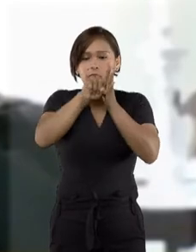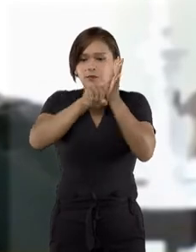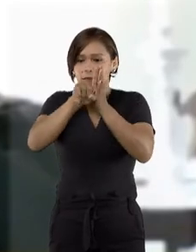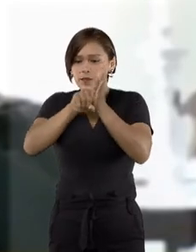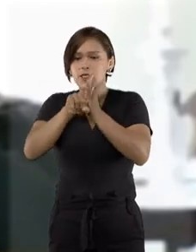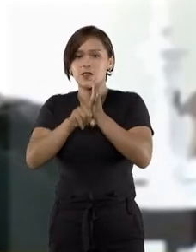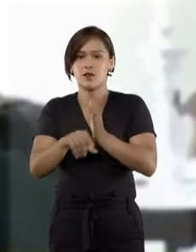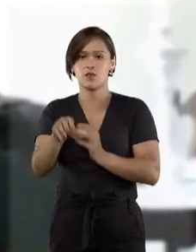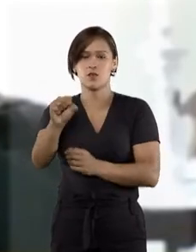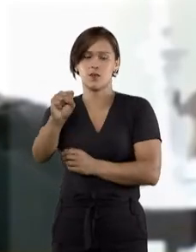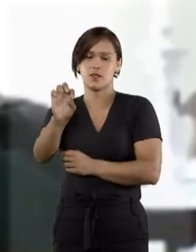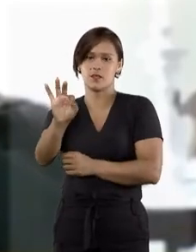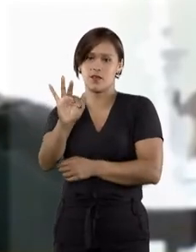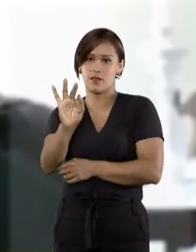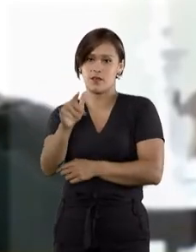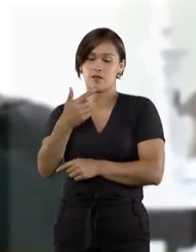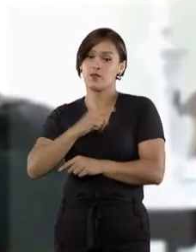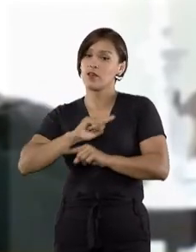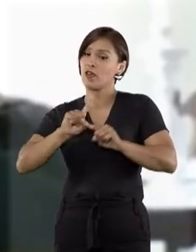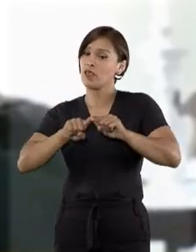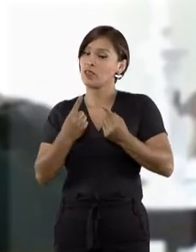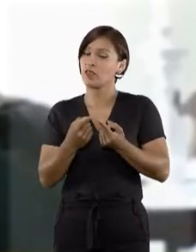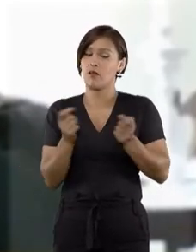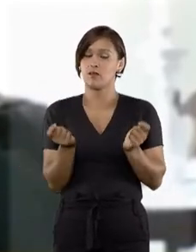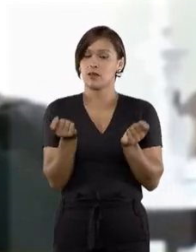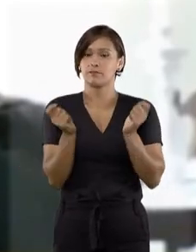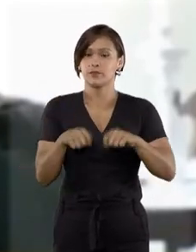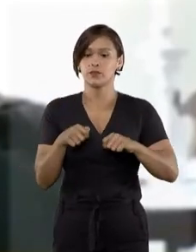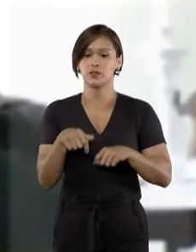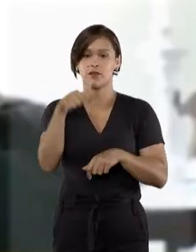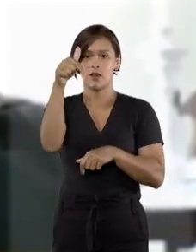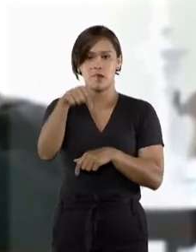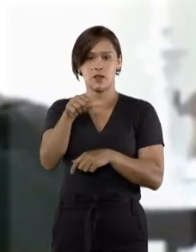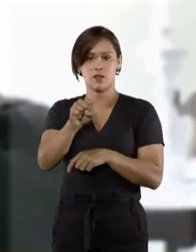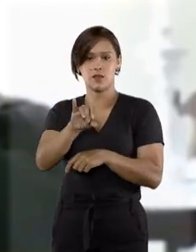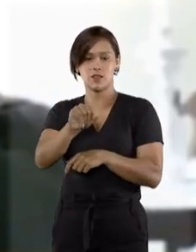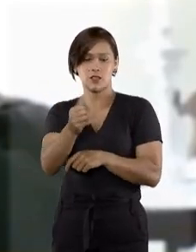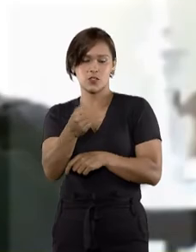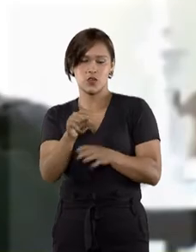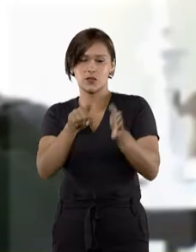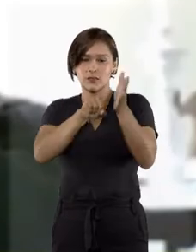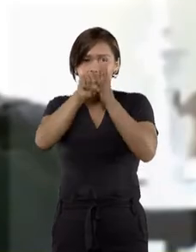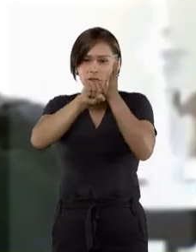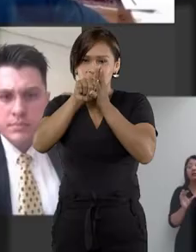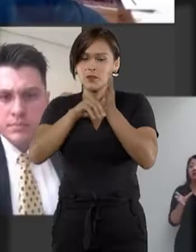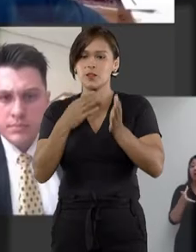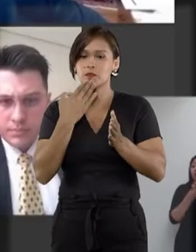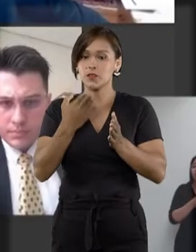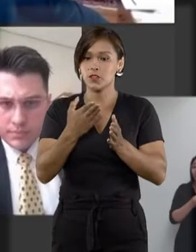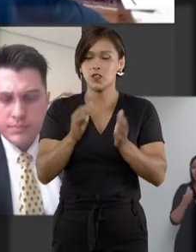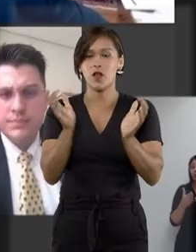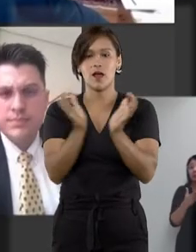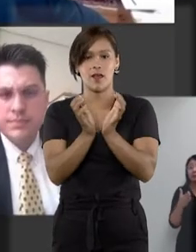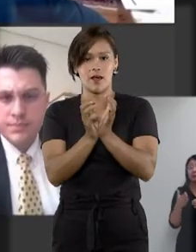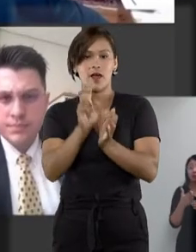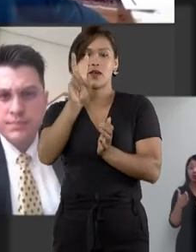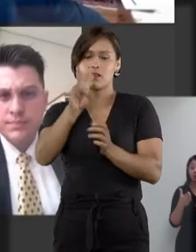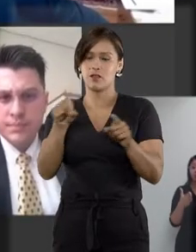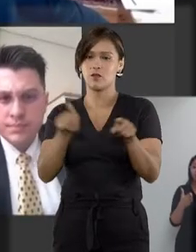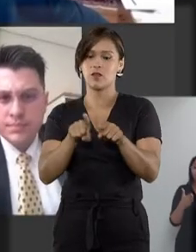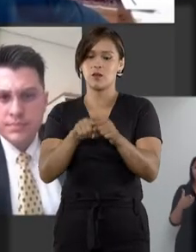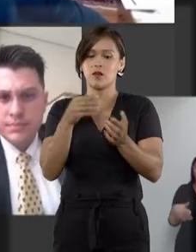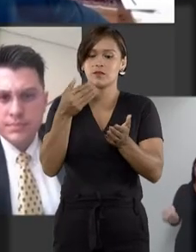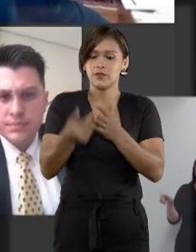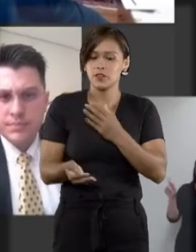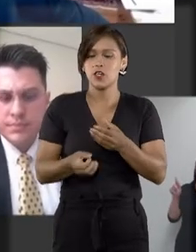apreciação do Supremo Tribunal Federal e, por isso, não seria possível ao STJ examinar o pedido. O colegiado da quinta turma